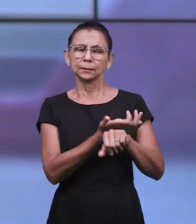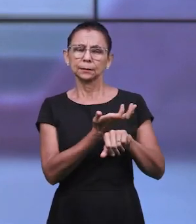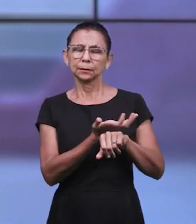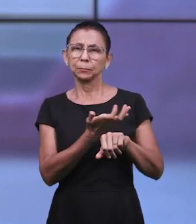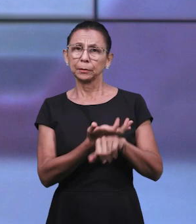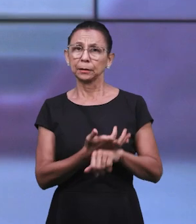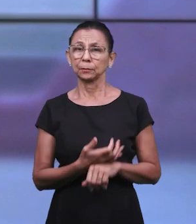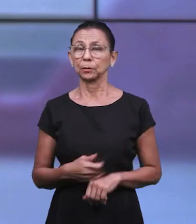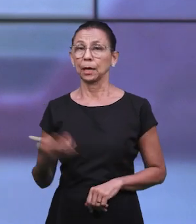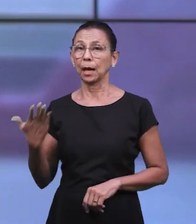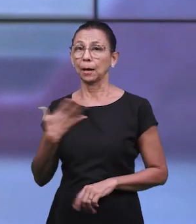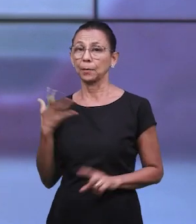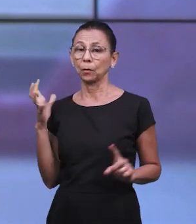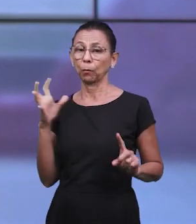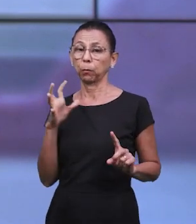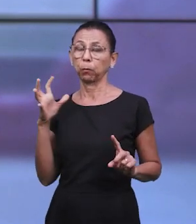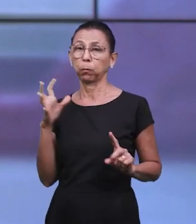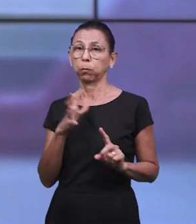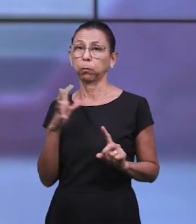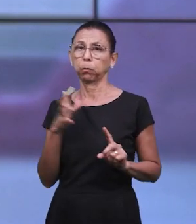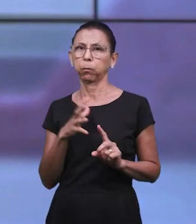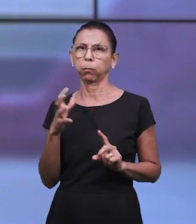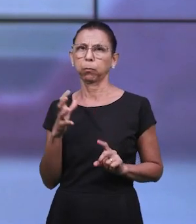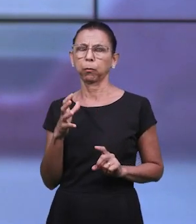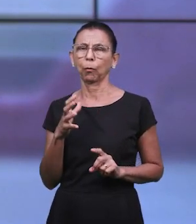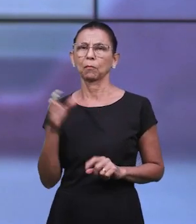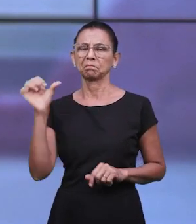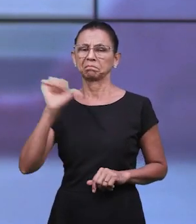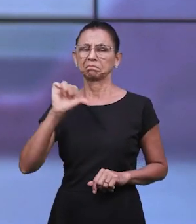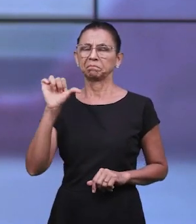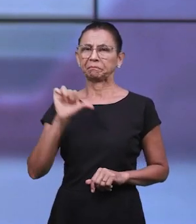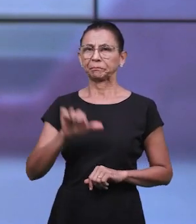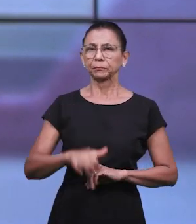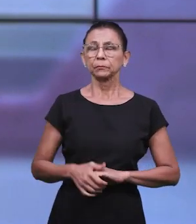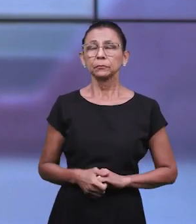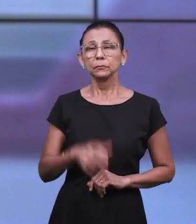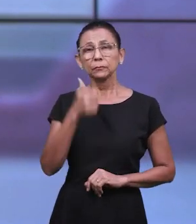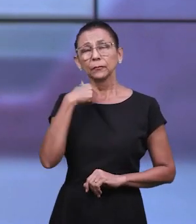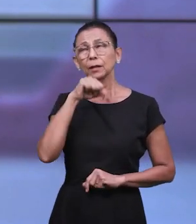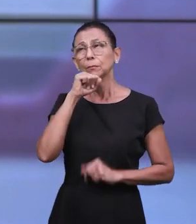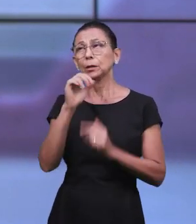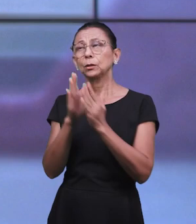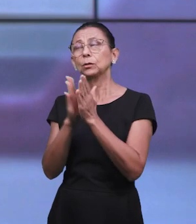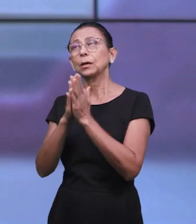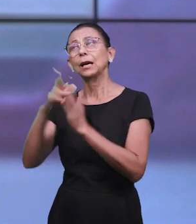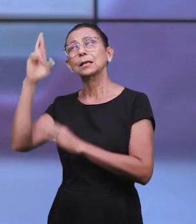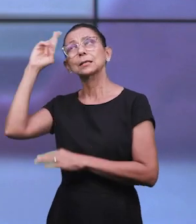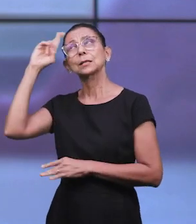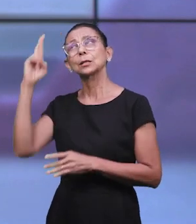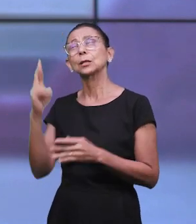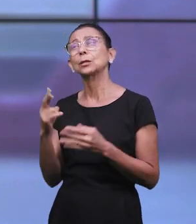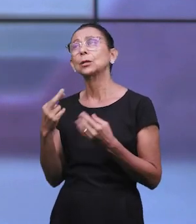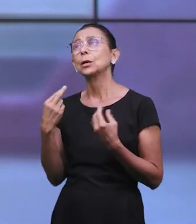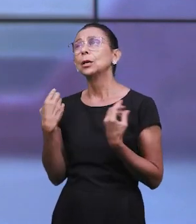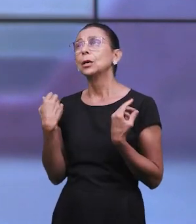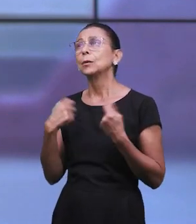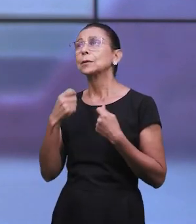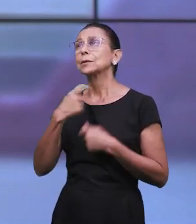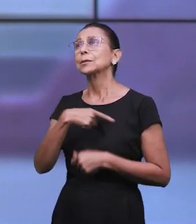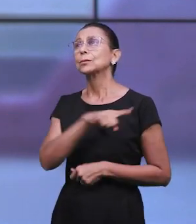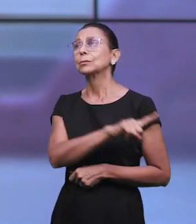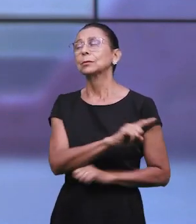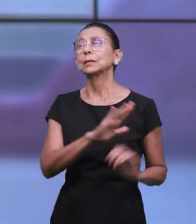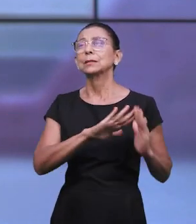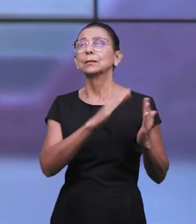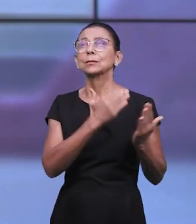estava sendo mal influenciado pelos colegas. Ela orou o Senhor porque ela queria estar lá, estar na escola para ver o que o